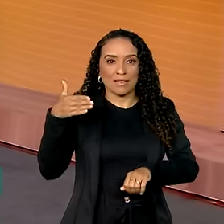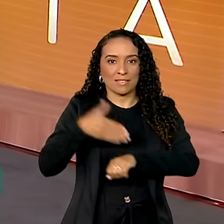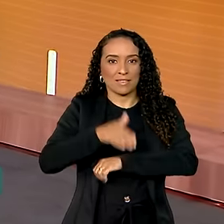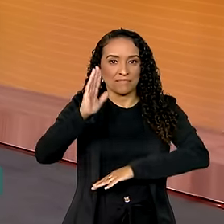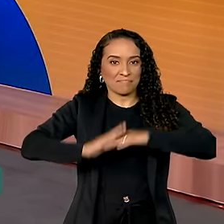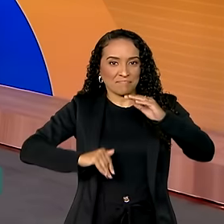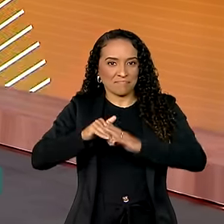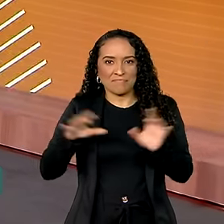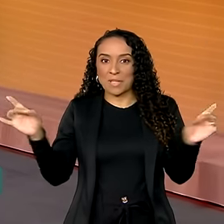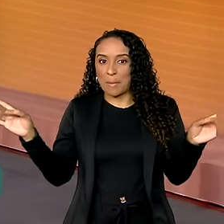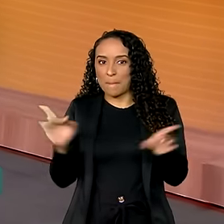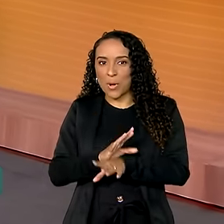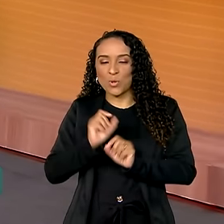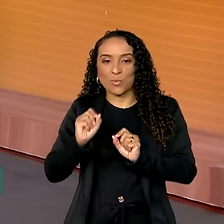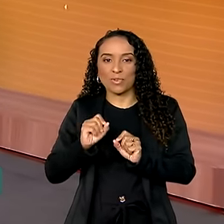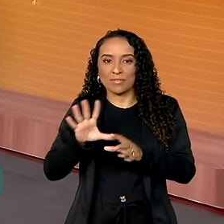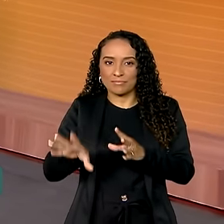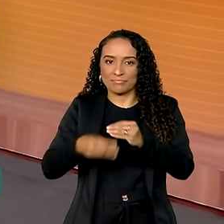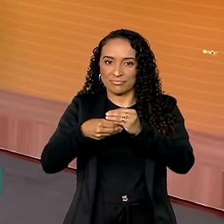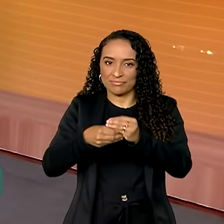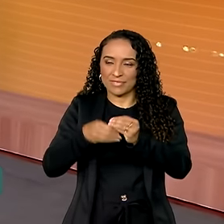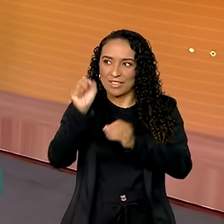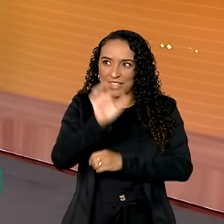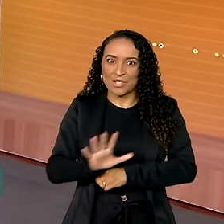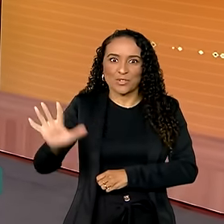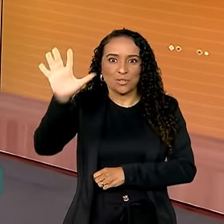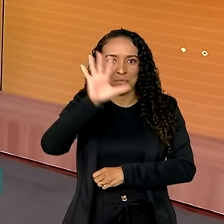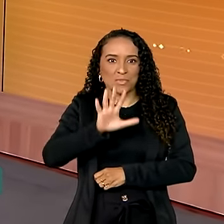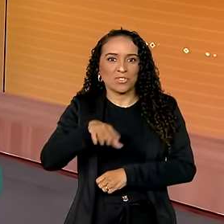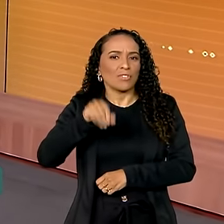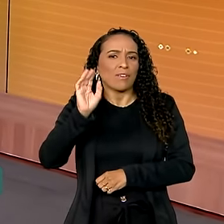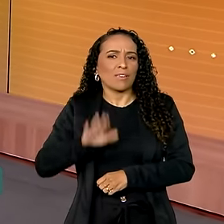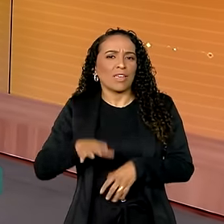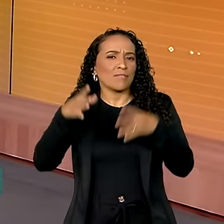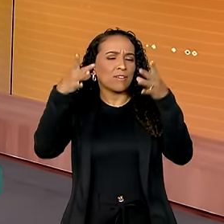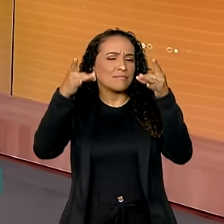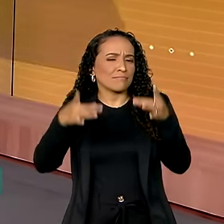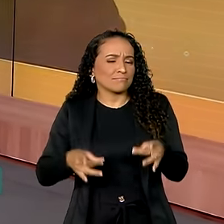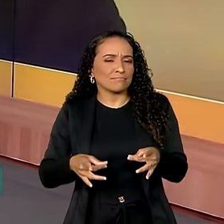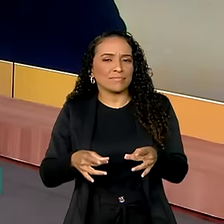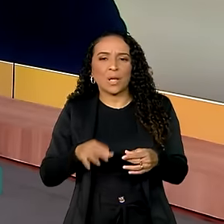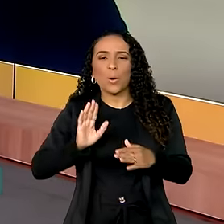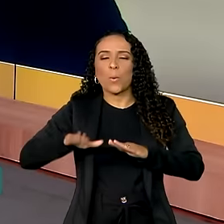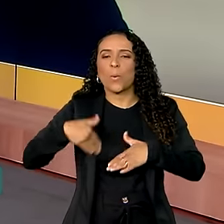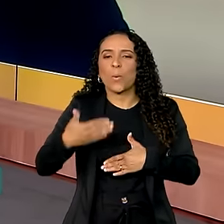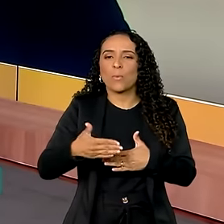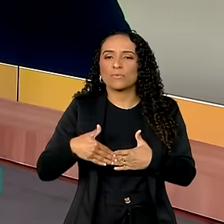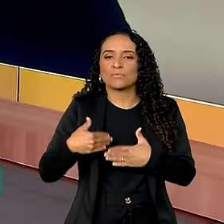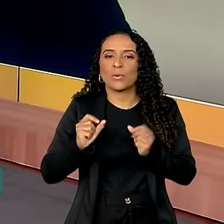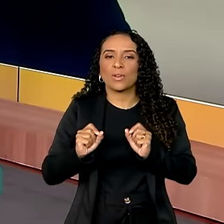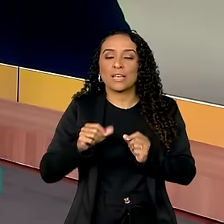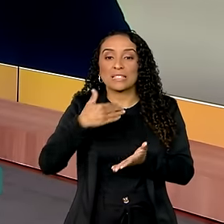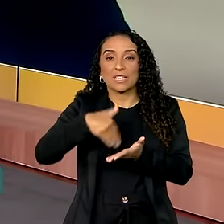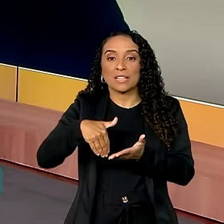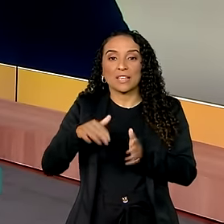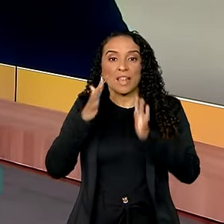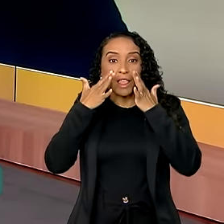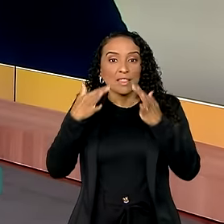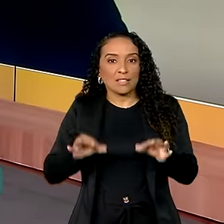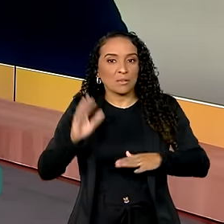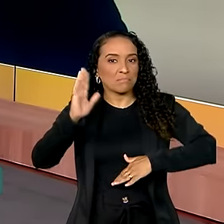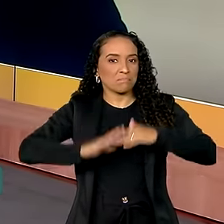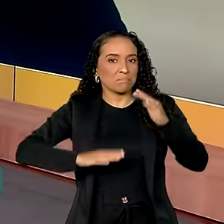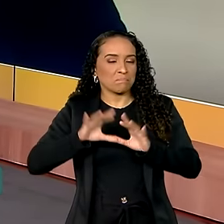Especialistas está pronto para ser implementado nacionalmente. E quem vai nos contar quais são os próximos passos é o secretário de Atenção